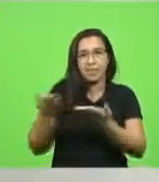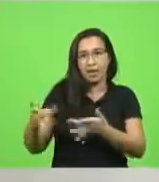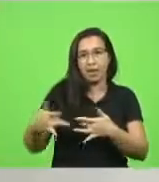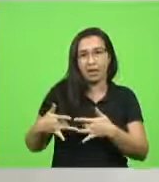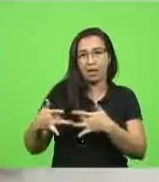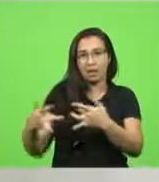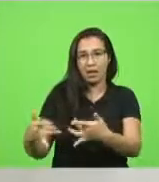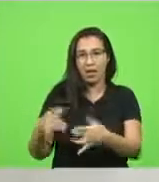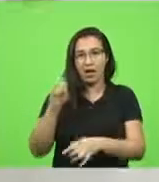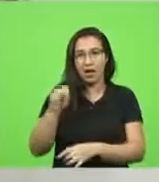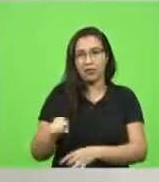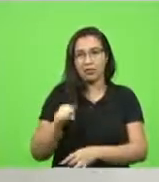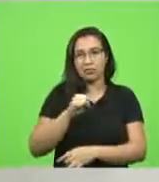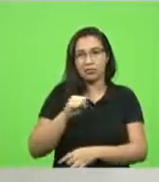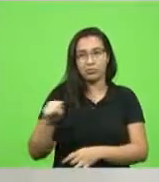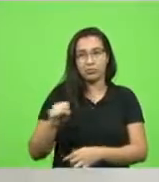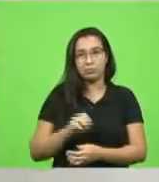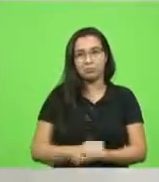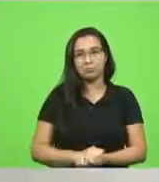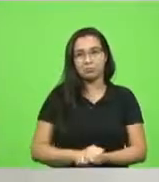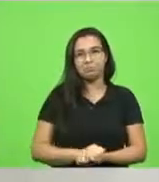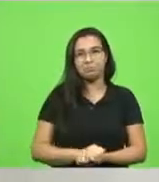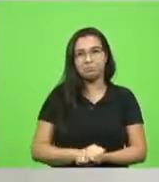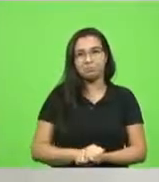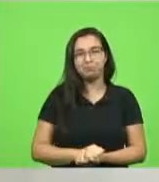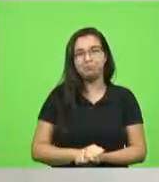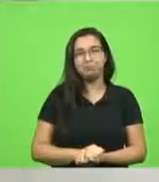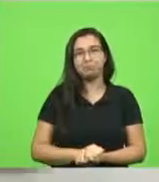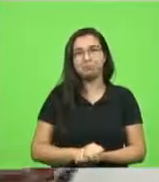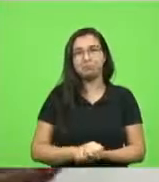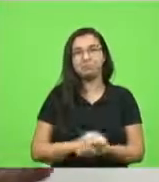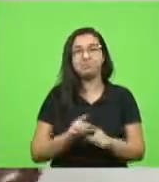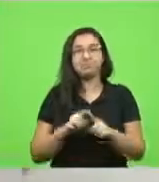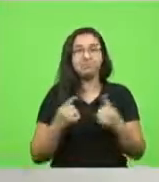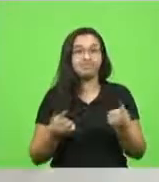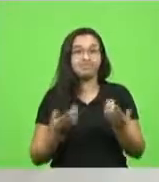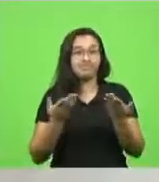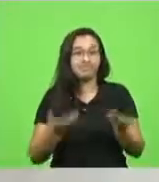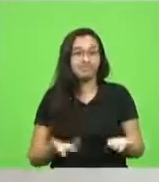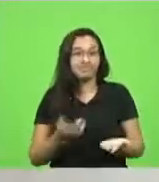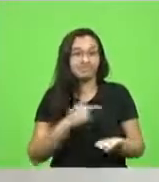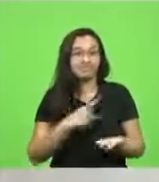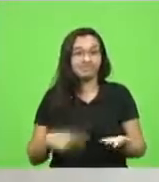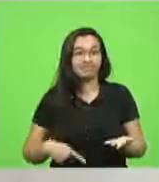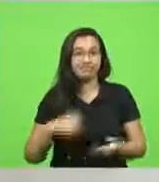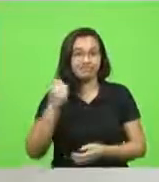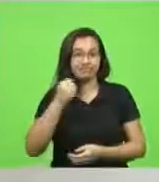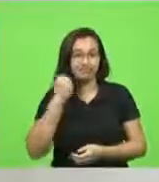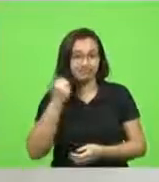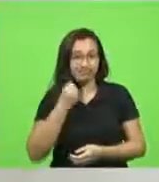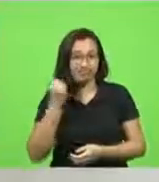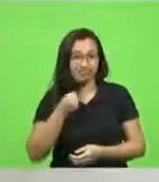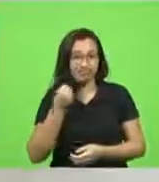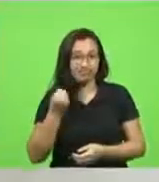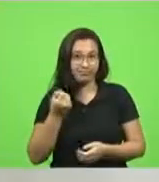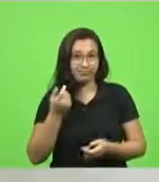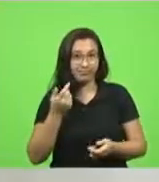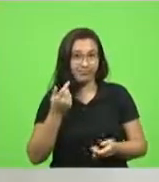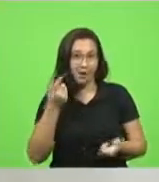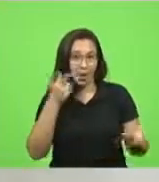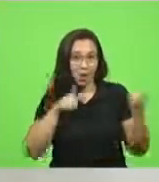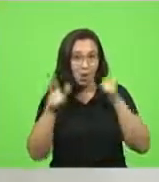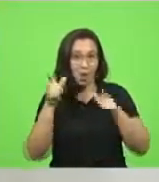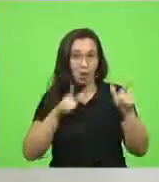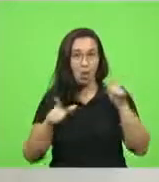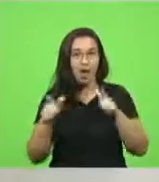criteriosa, sem privilégios. Então, posição do presidente do Senado, para a gente avançar do ponto de vista da